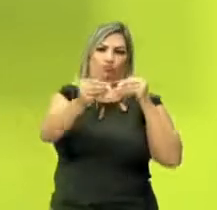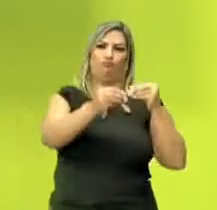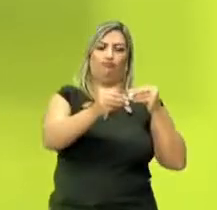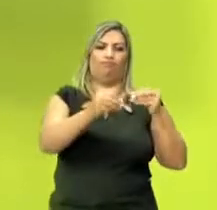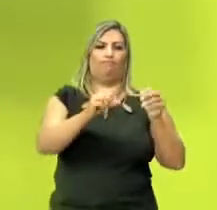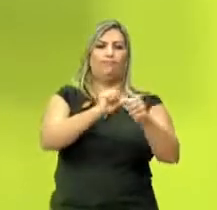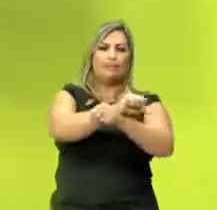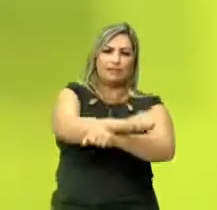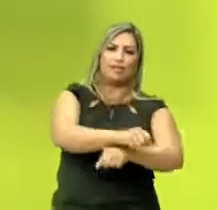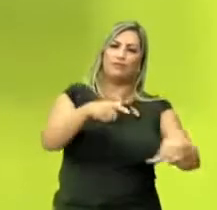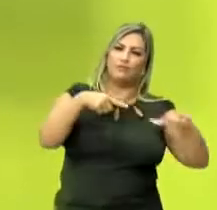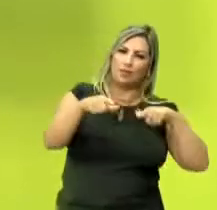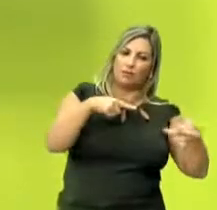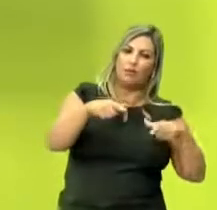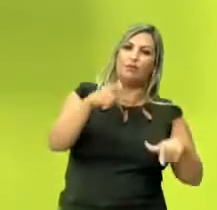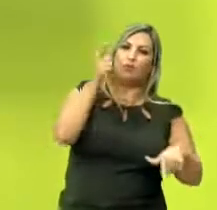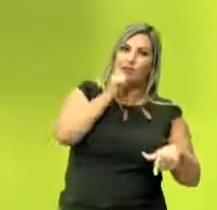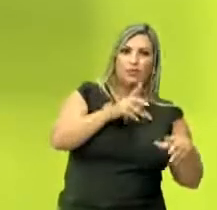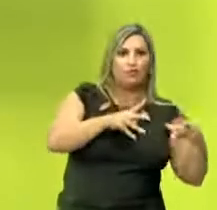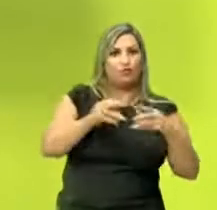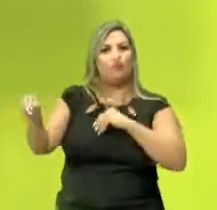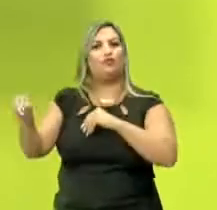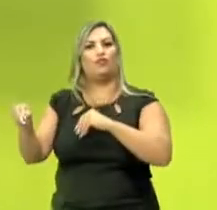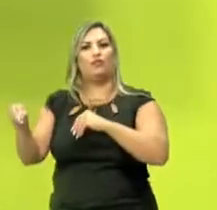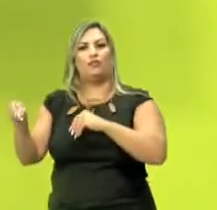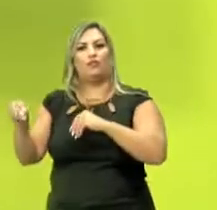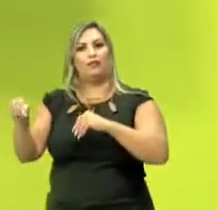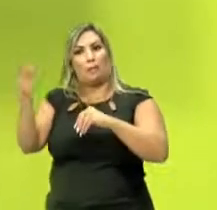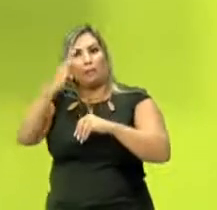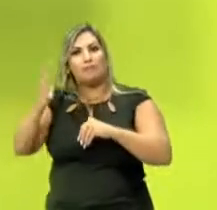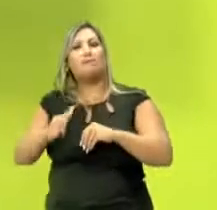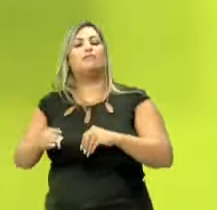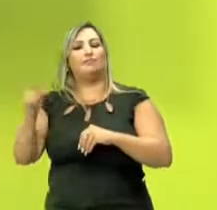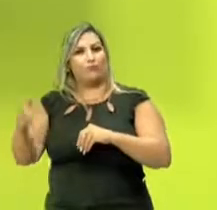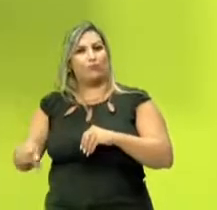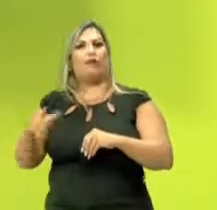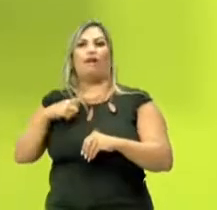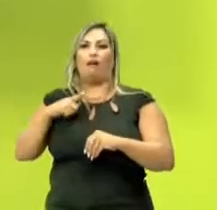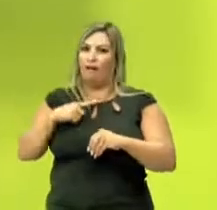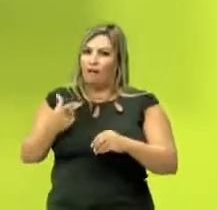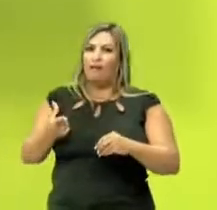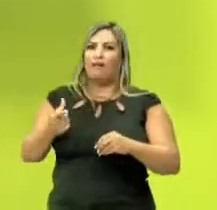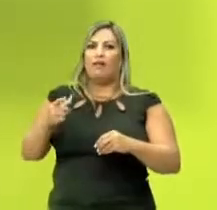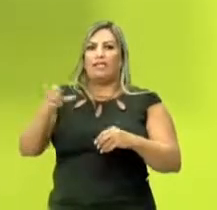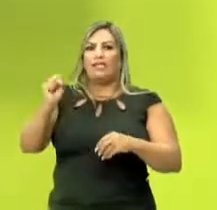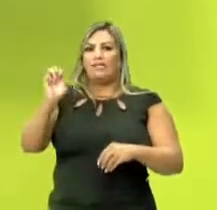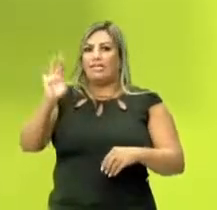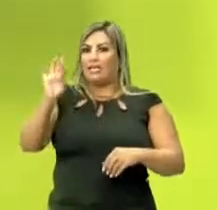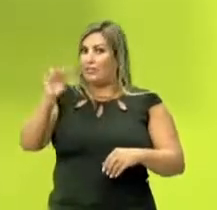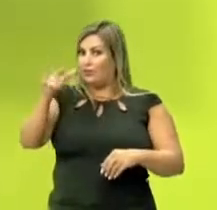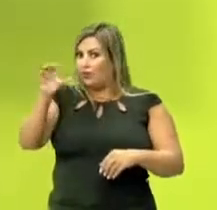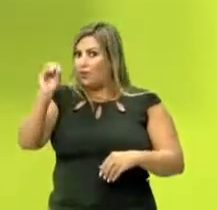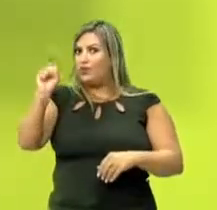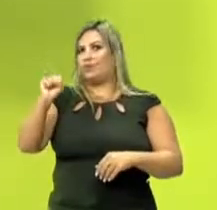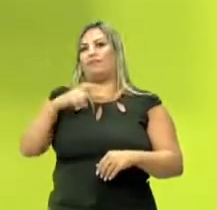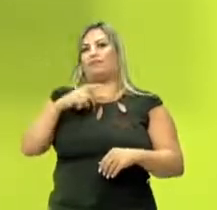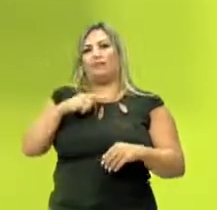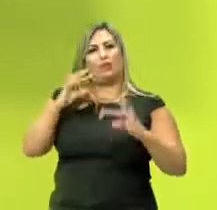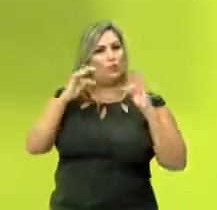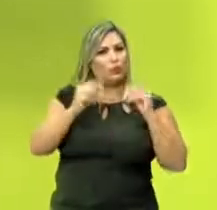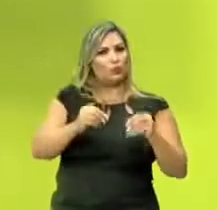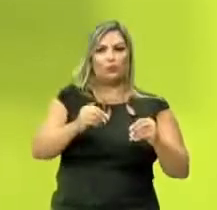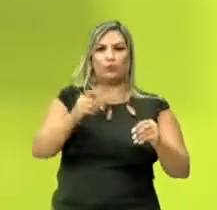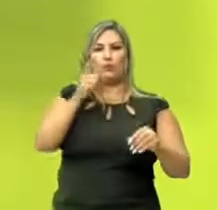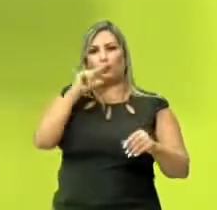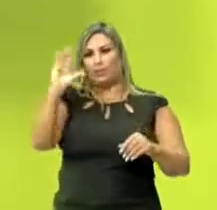trabalhando lá no litoral, que conseguiam fugir, eles iam para dentro do território brasileiro, iam para os chamados sertões, ou seja, tudo aquilo que